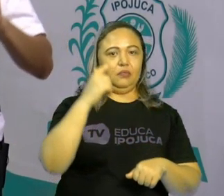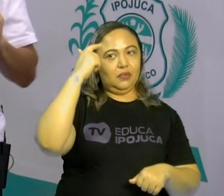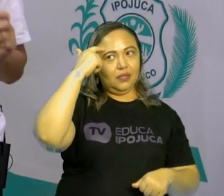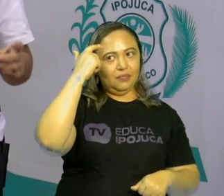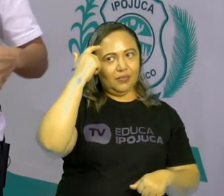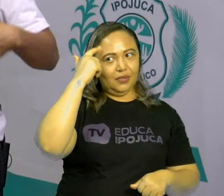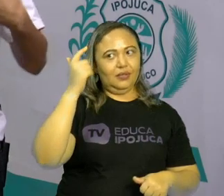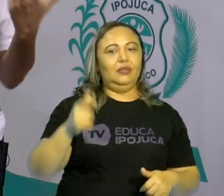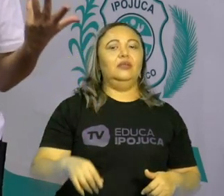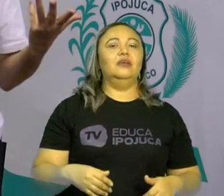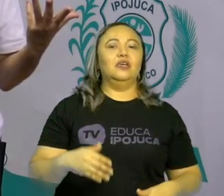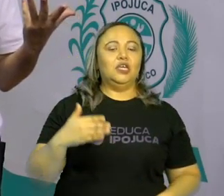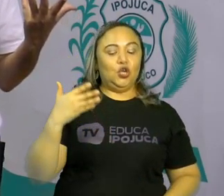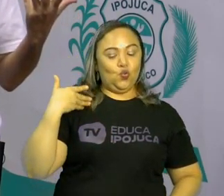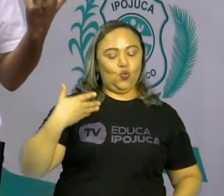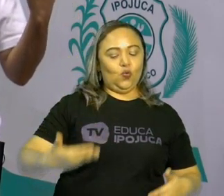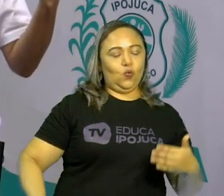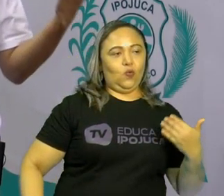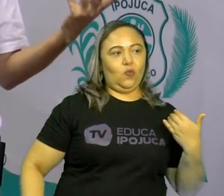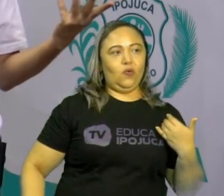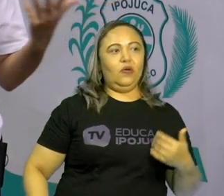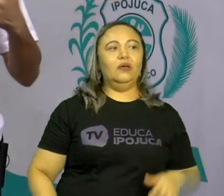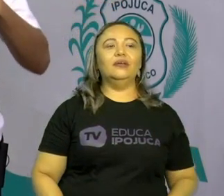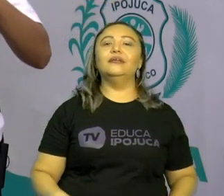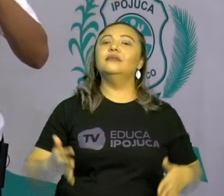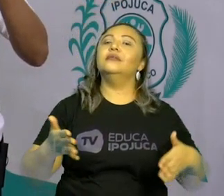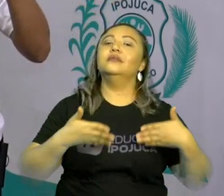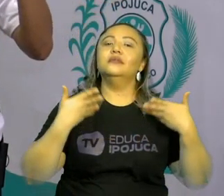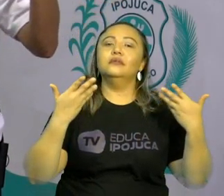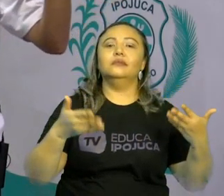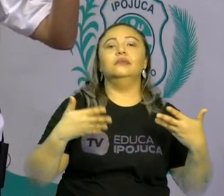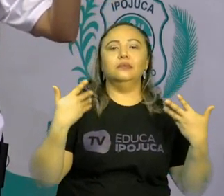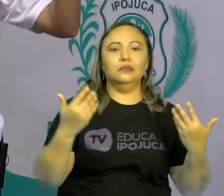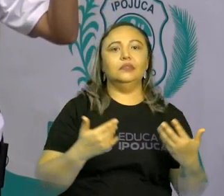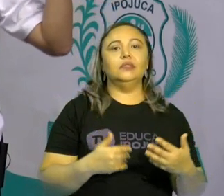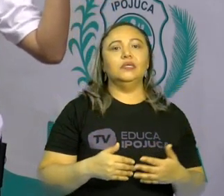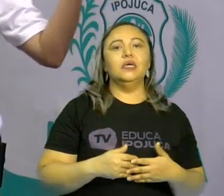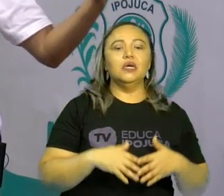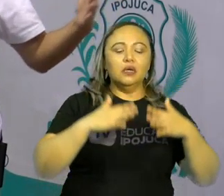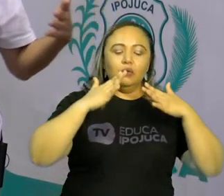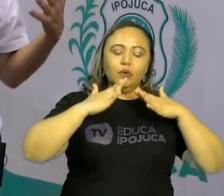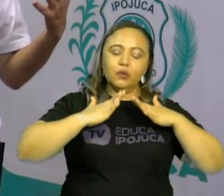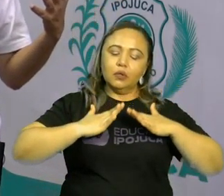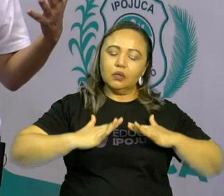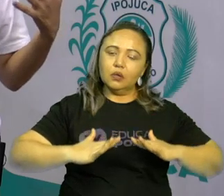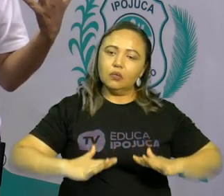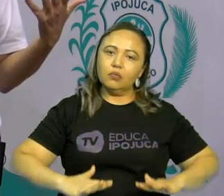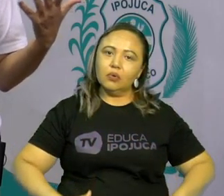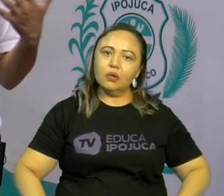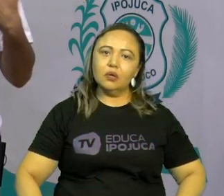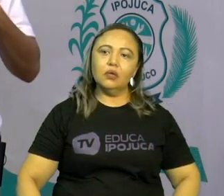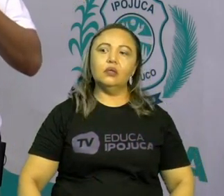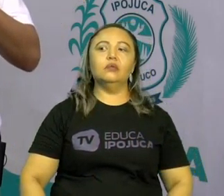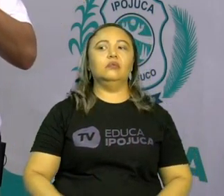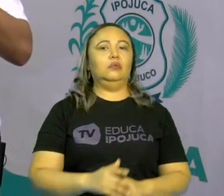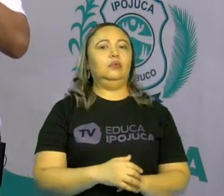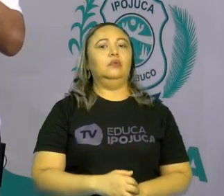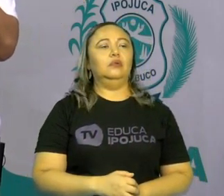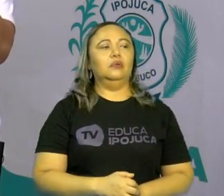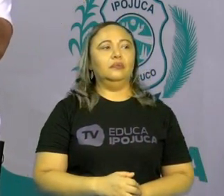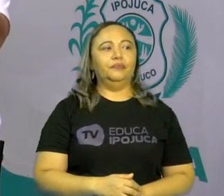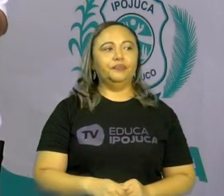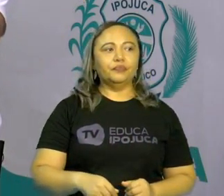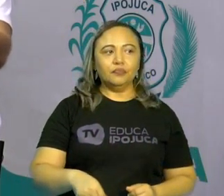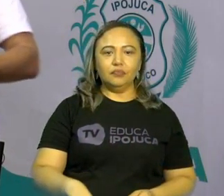com o corpo também. Vai se divertindo, vai se desestressando, vai ficando com o seu corpo bem. Vai deixando você